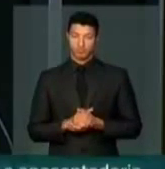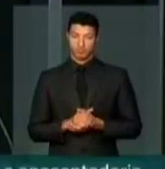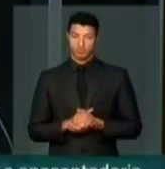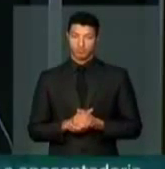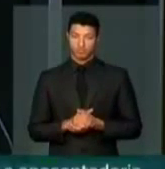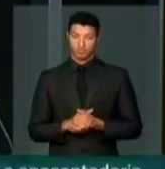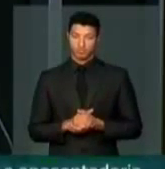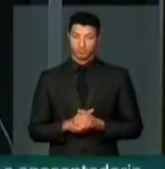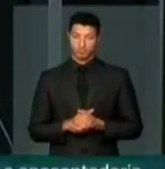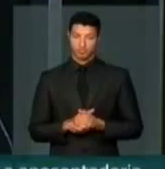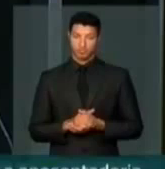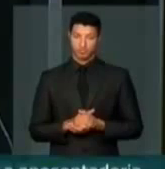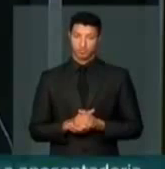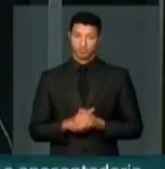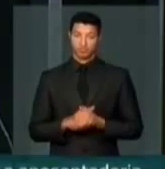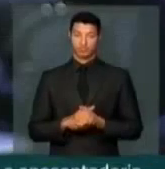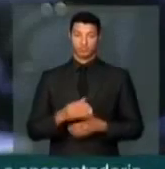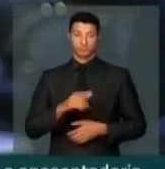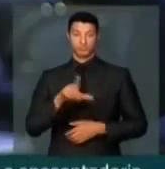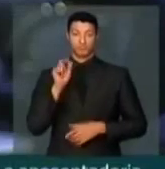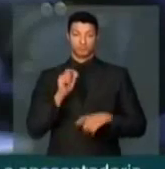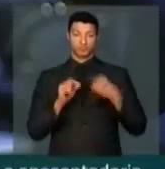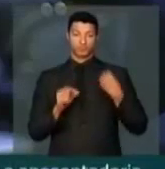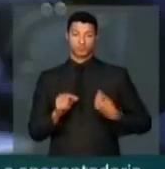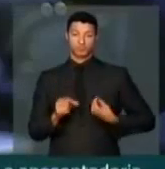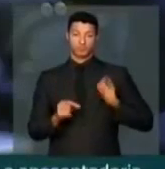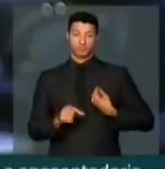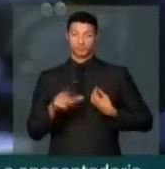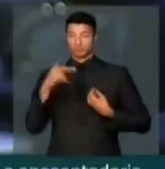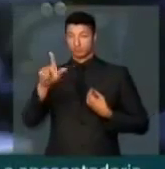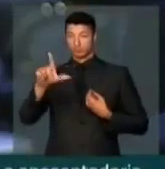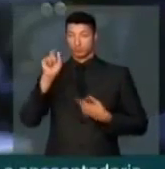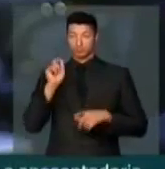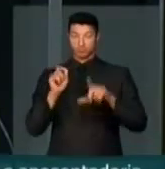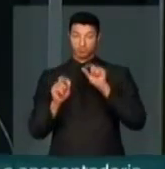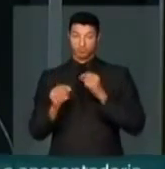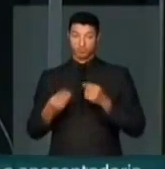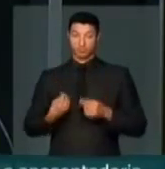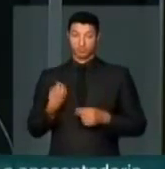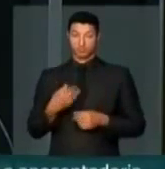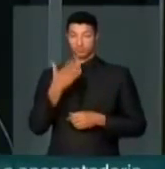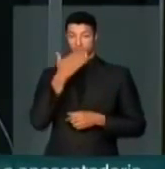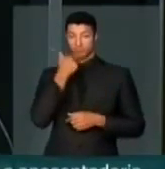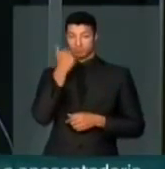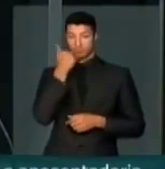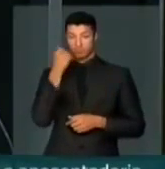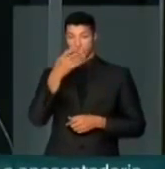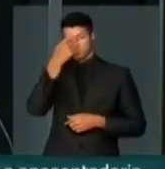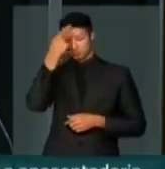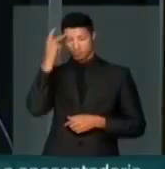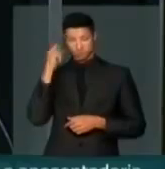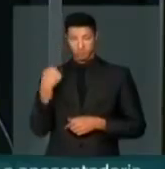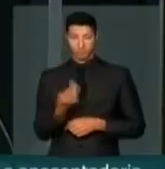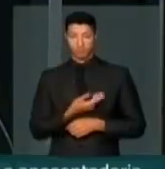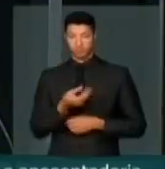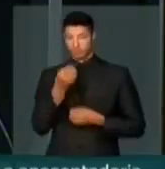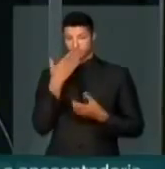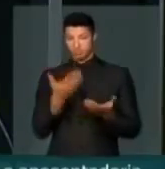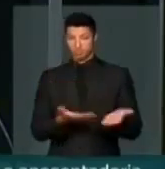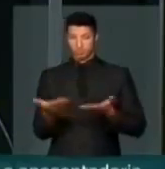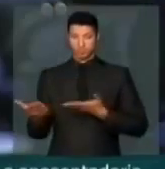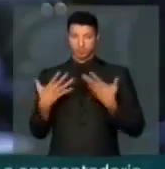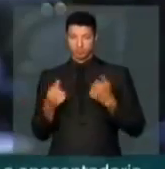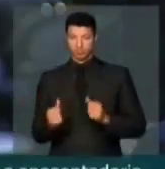presidente. Uma escolha de vida. E essa sua escolha de vida melhora a vida de todos nós. Bem